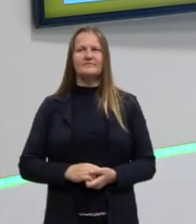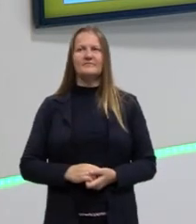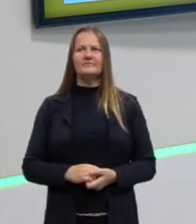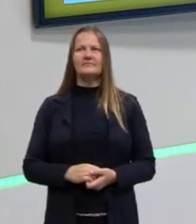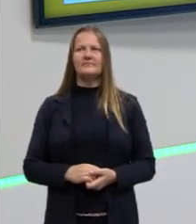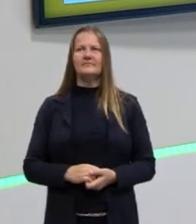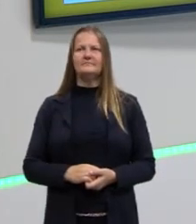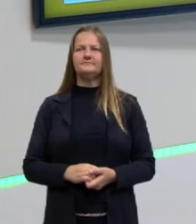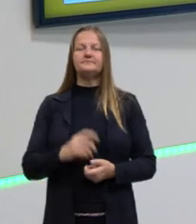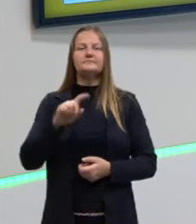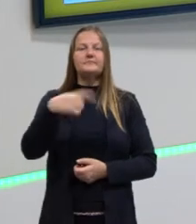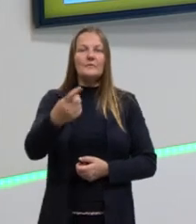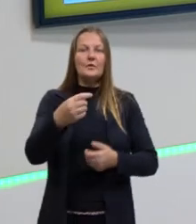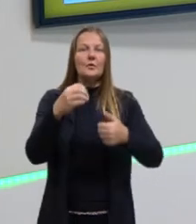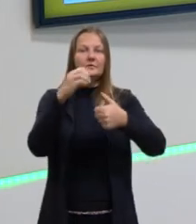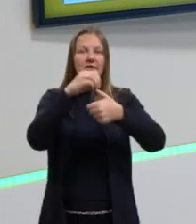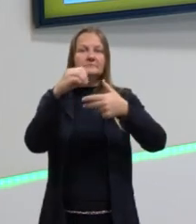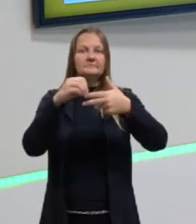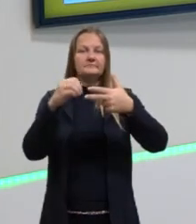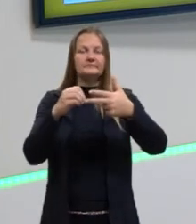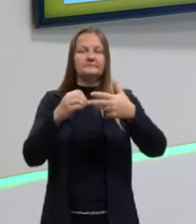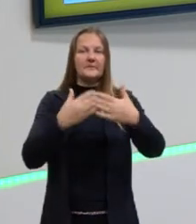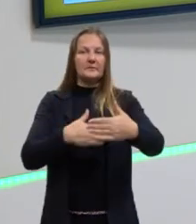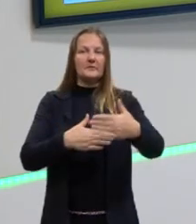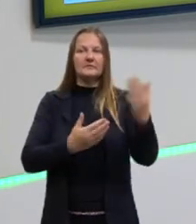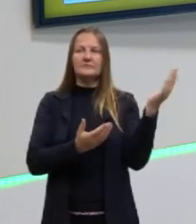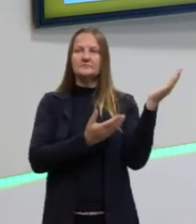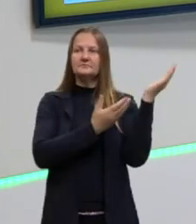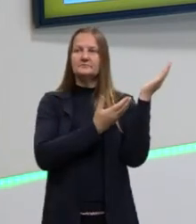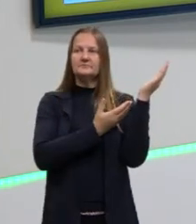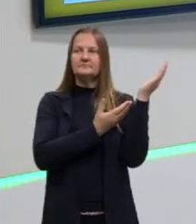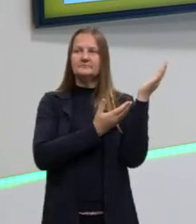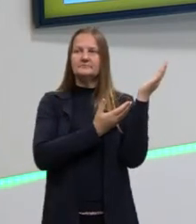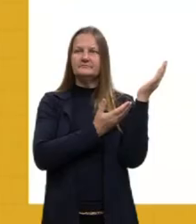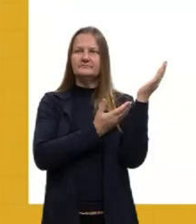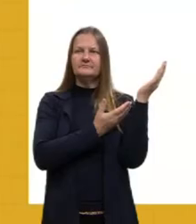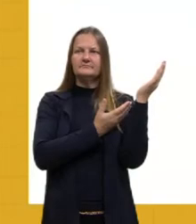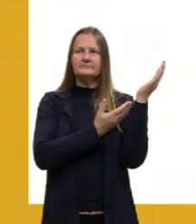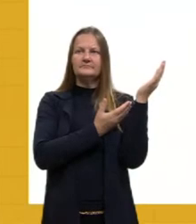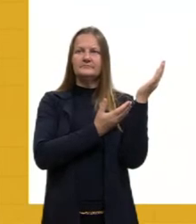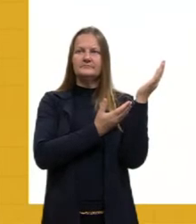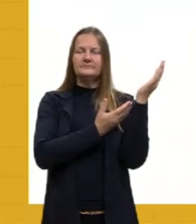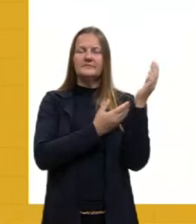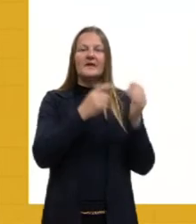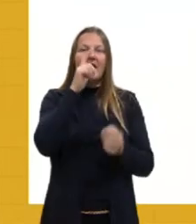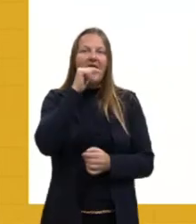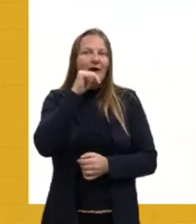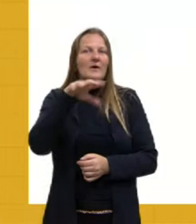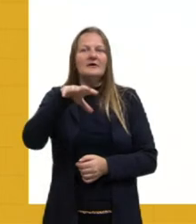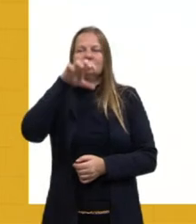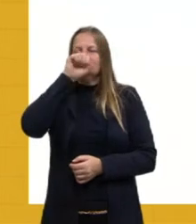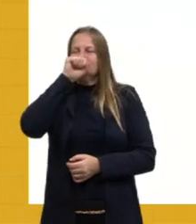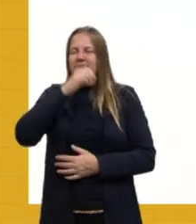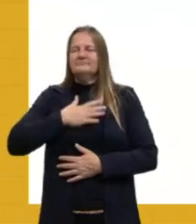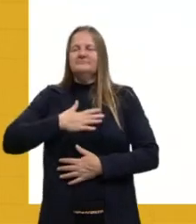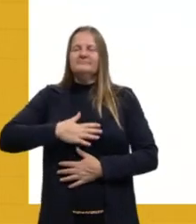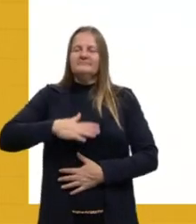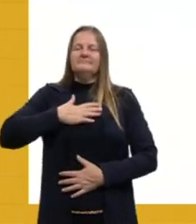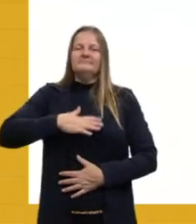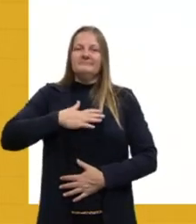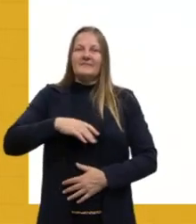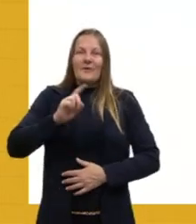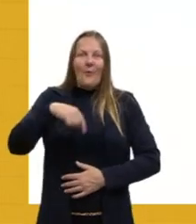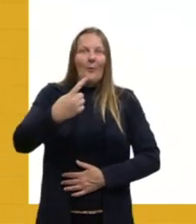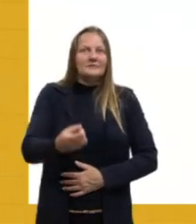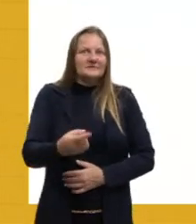Então, a próxima questão. Estão preparados já? Respiraram? Tomaram uma aguinha? Então, vamos para a